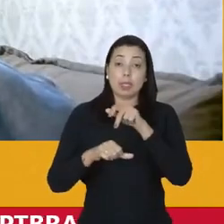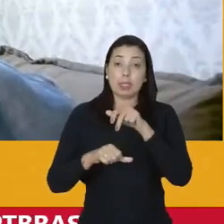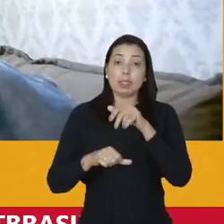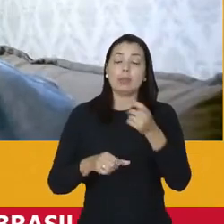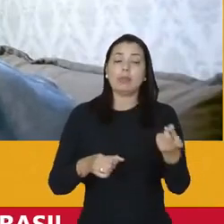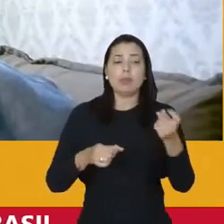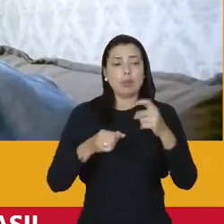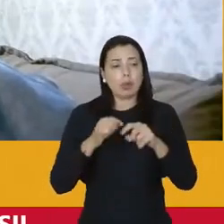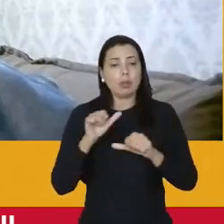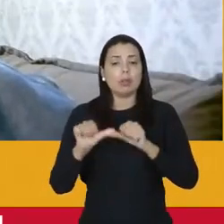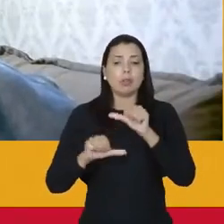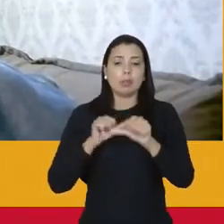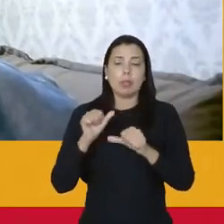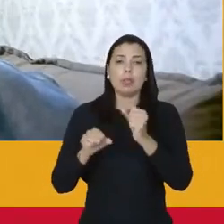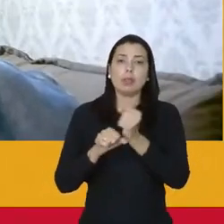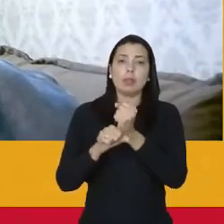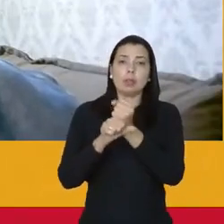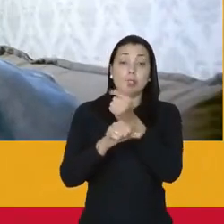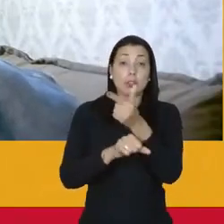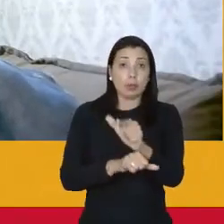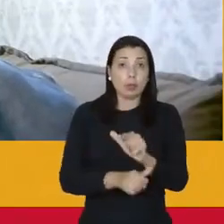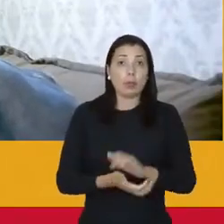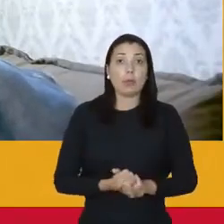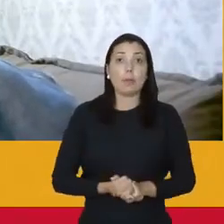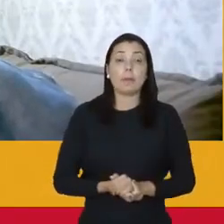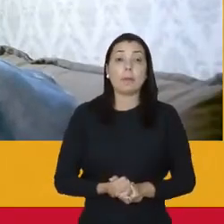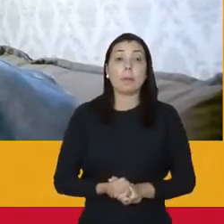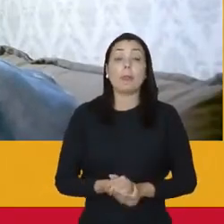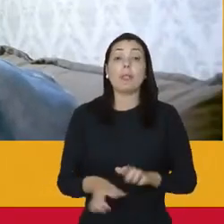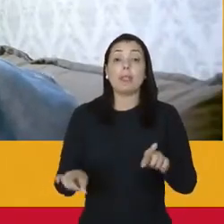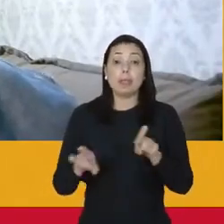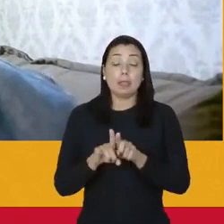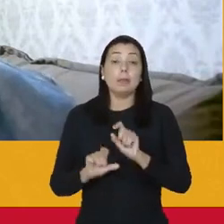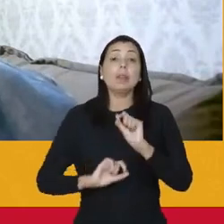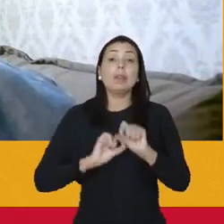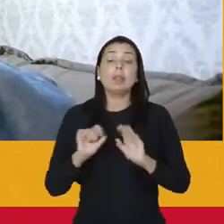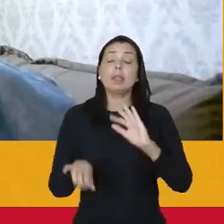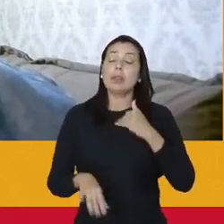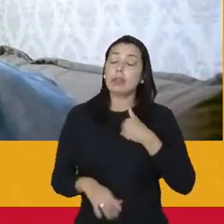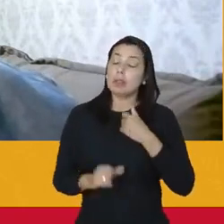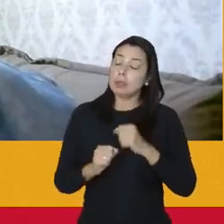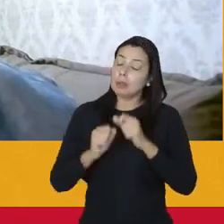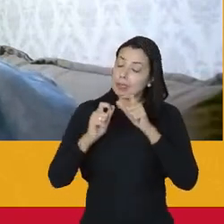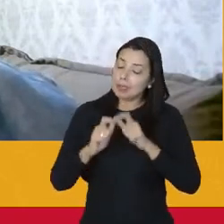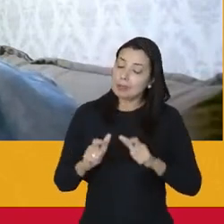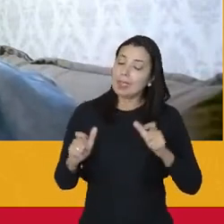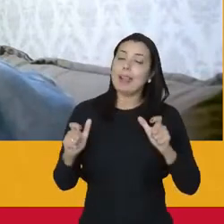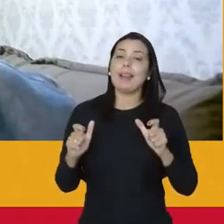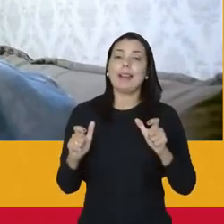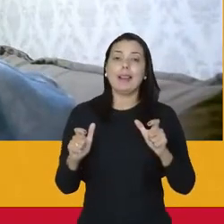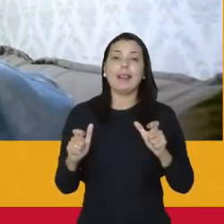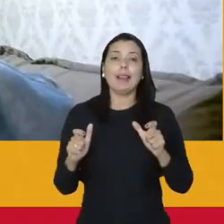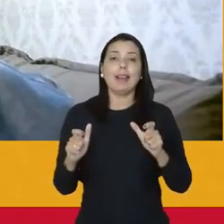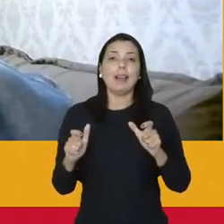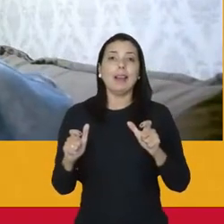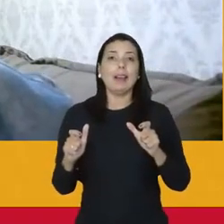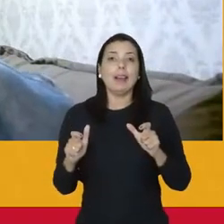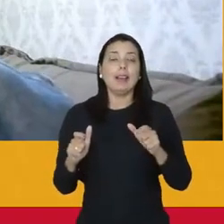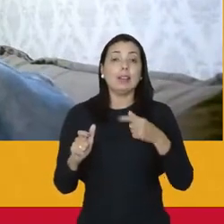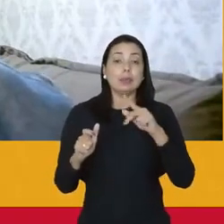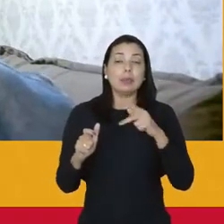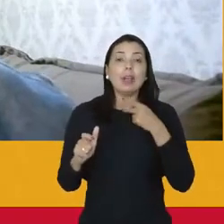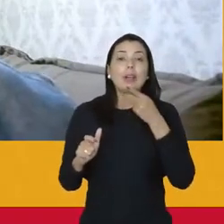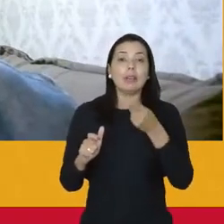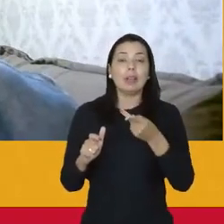transformar e a se reconstruir e ao mesmo tempo nós podemos ampliar e muito pegando um pouco da sua